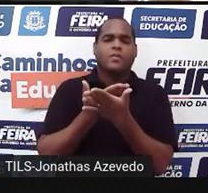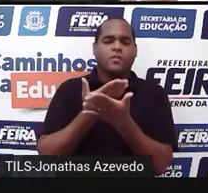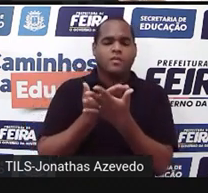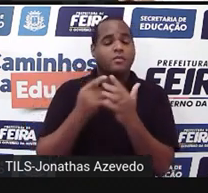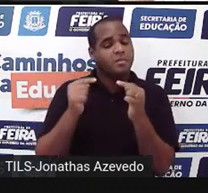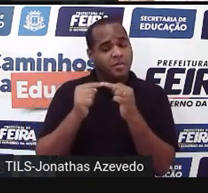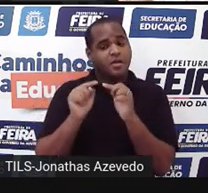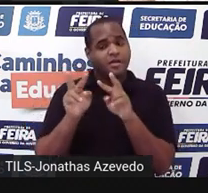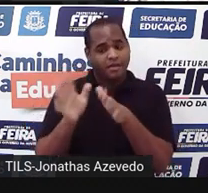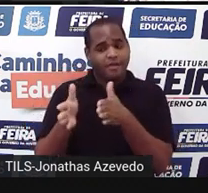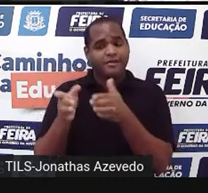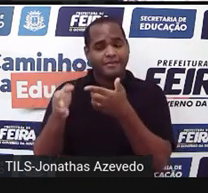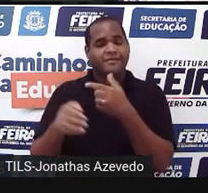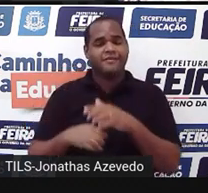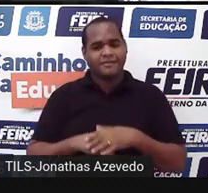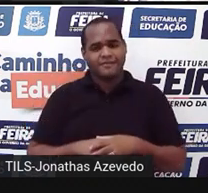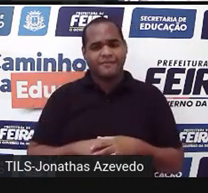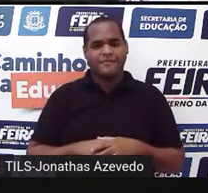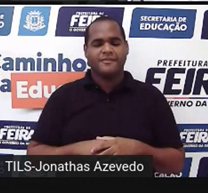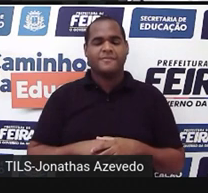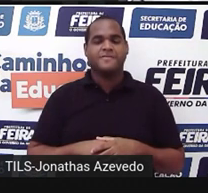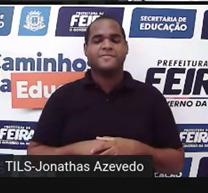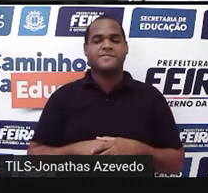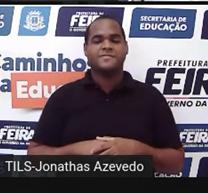tem a ver com essa bola. Olha só.